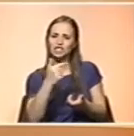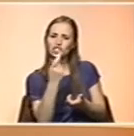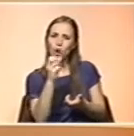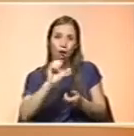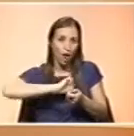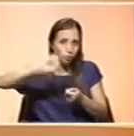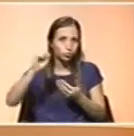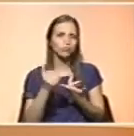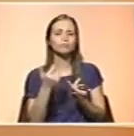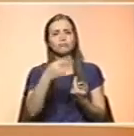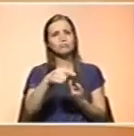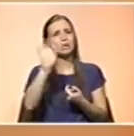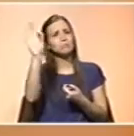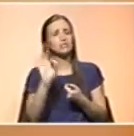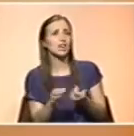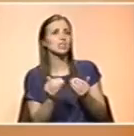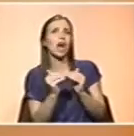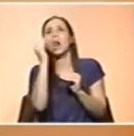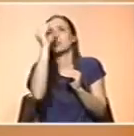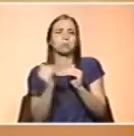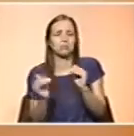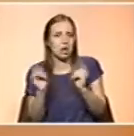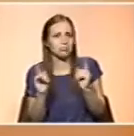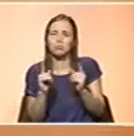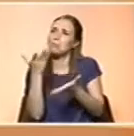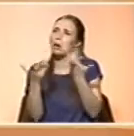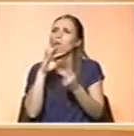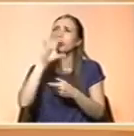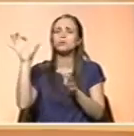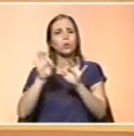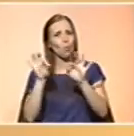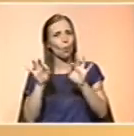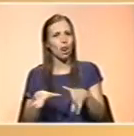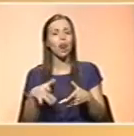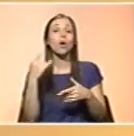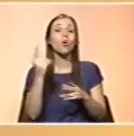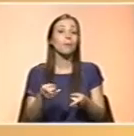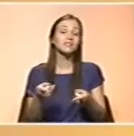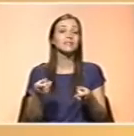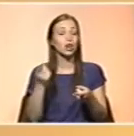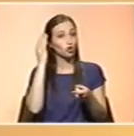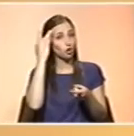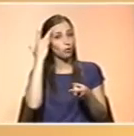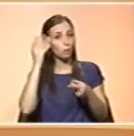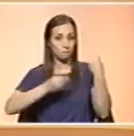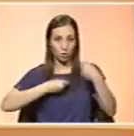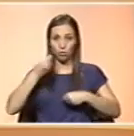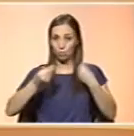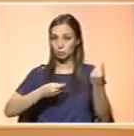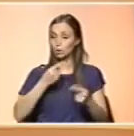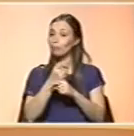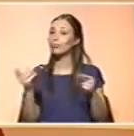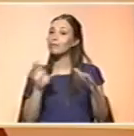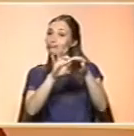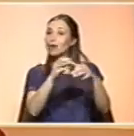enfim, que não é maior nem menor que nos outros países, ou começa a atingir valores que são preocupantes na dependência do perfil da alimentação,